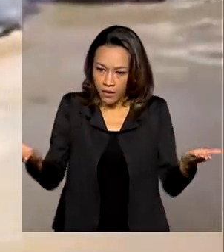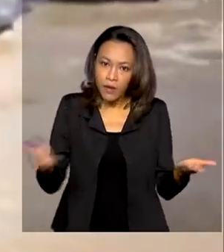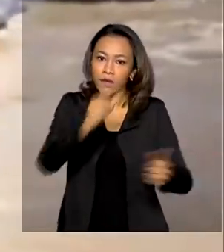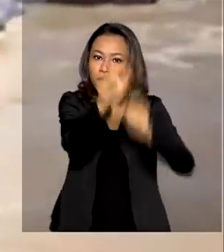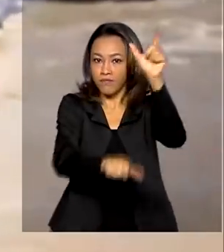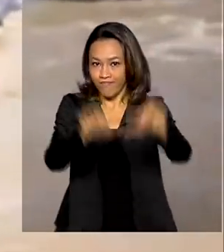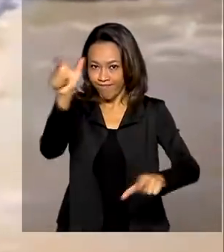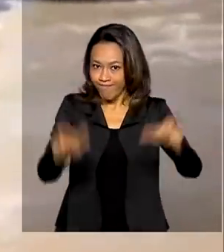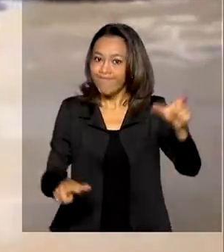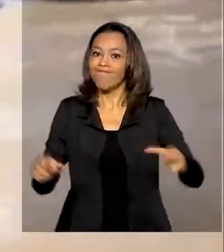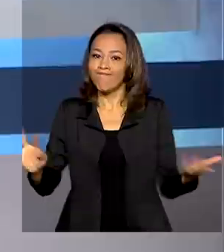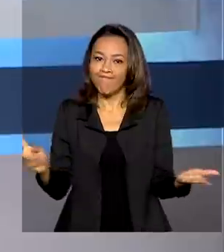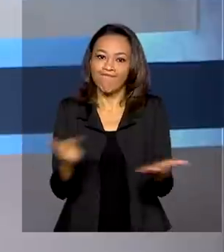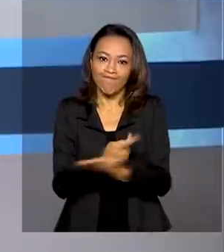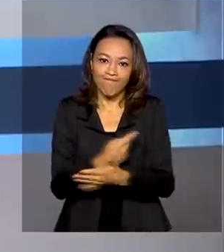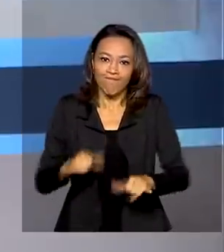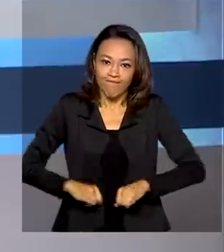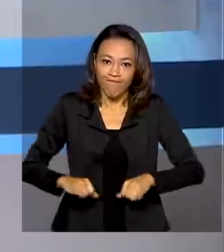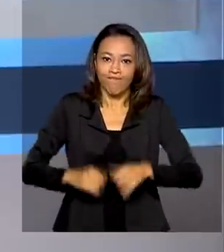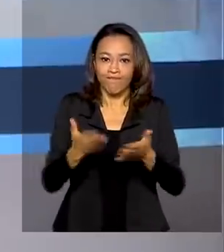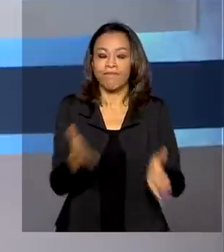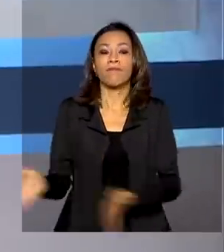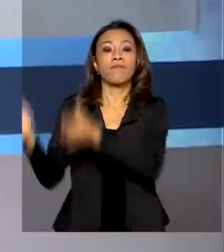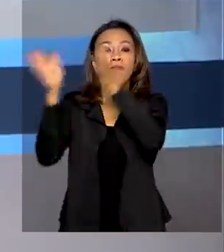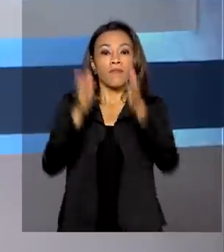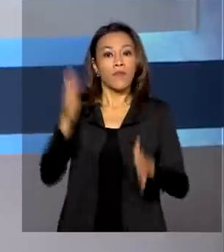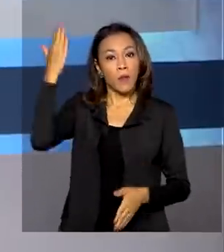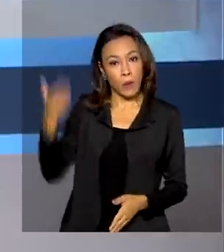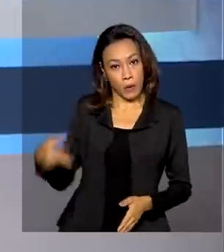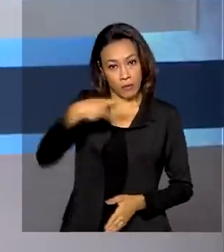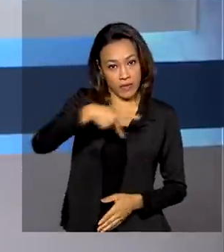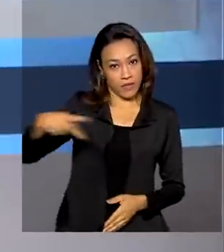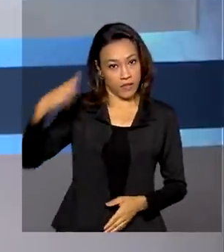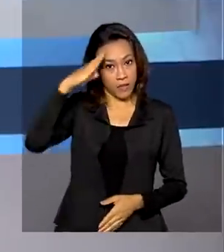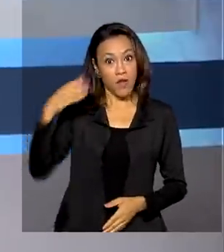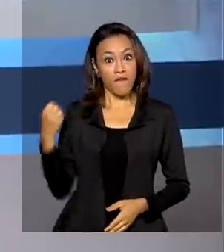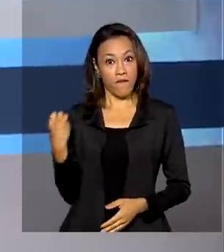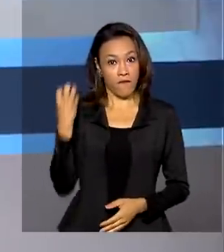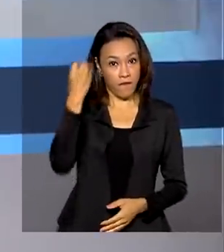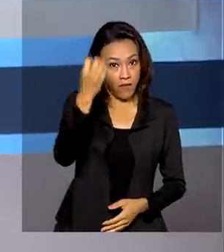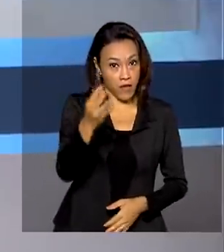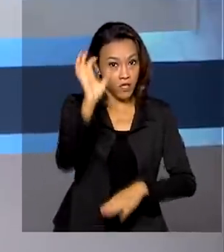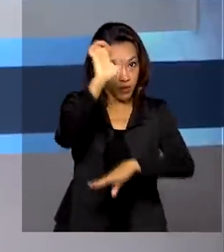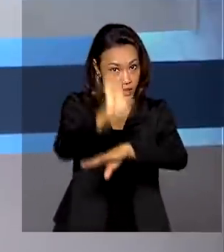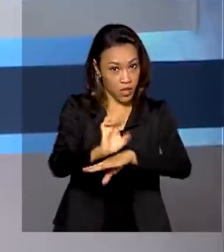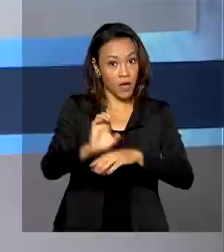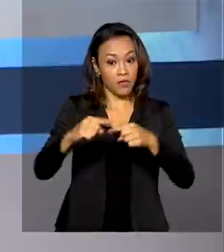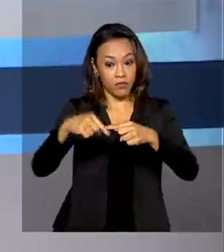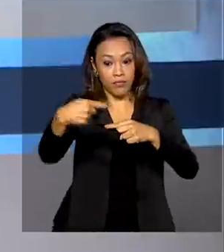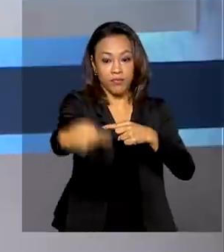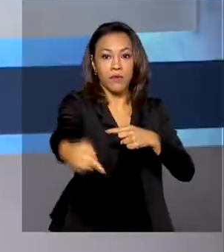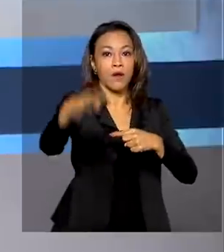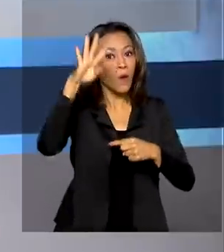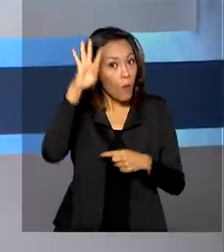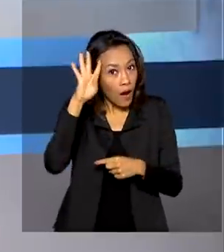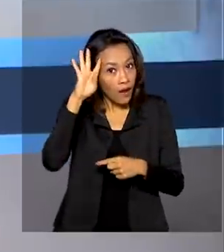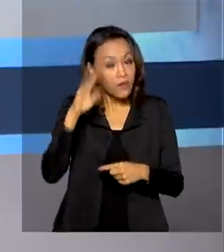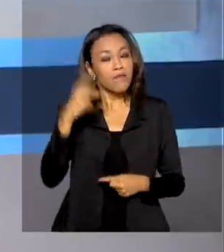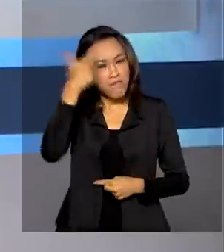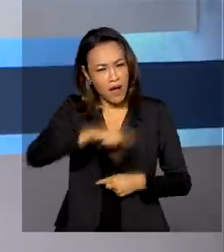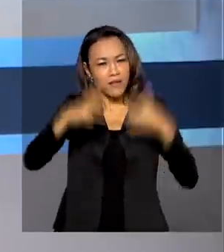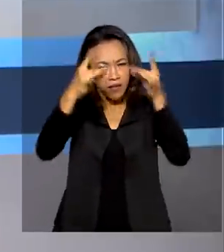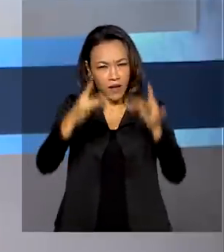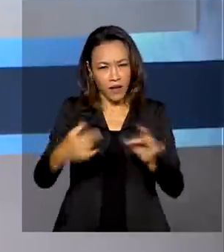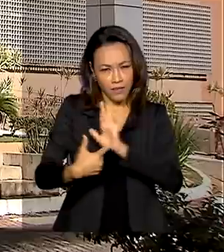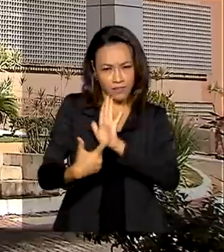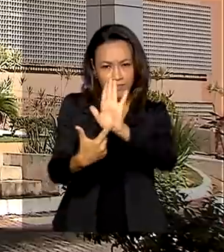vítimas das enchentes. O presidente Jair Bolsonaro viaja ao estado nesta quarta-feira. Mais detalhes nesta edição e você vai